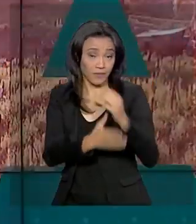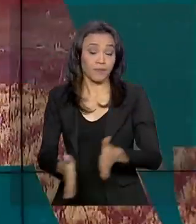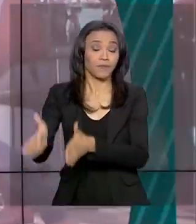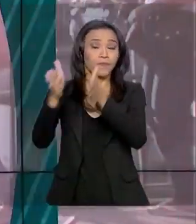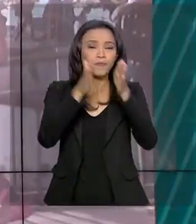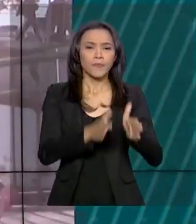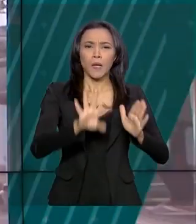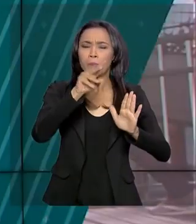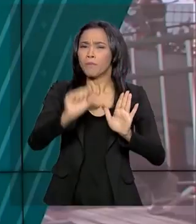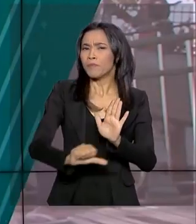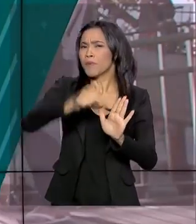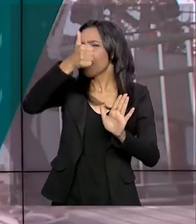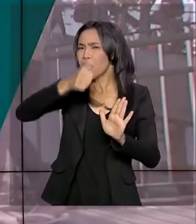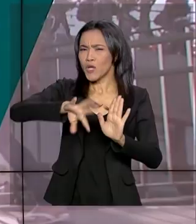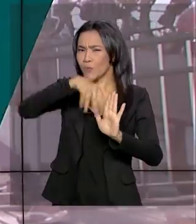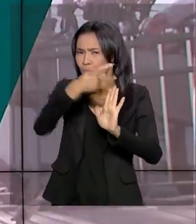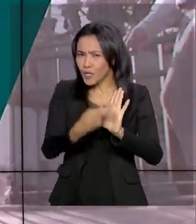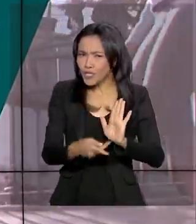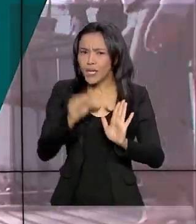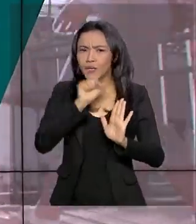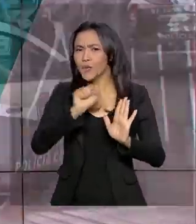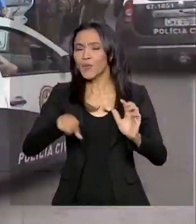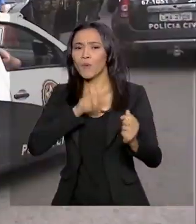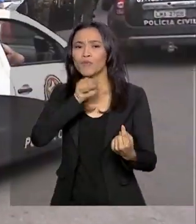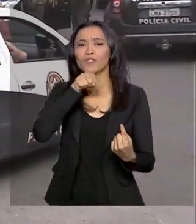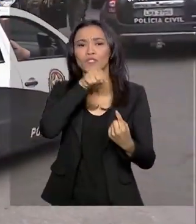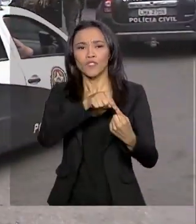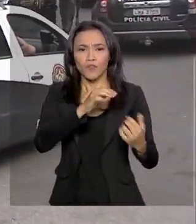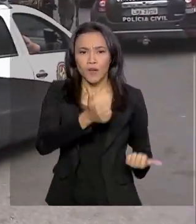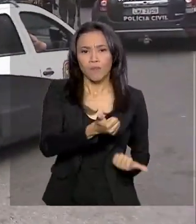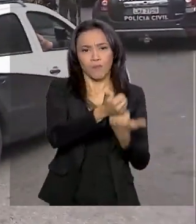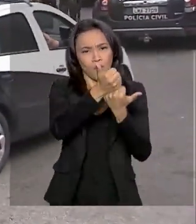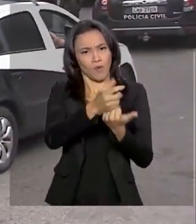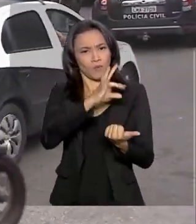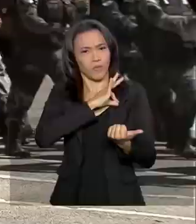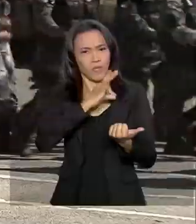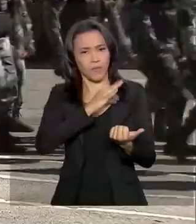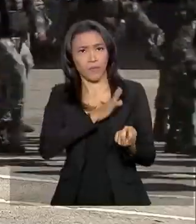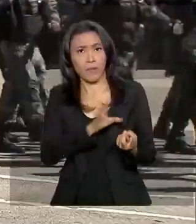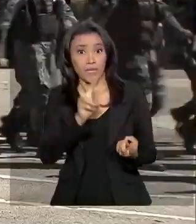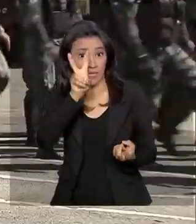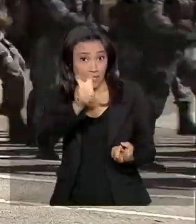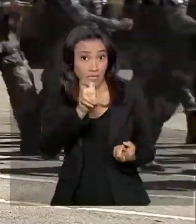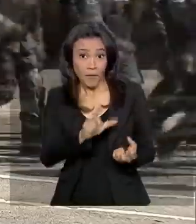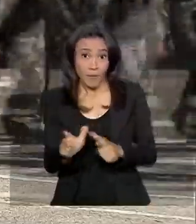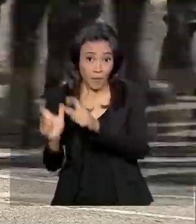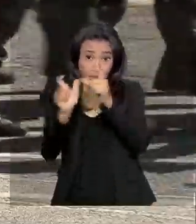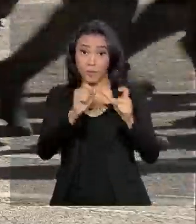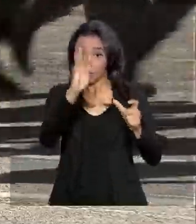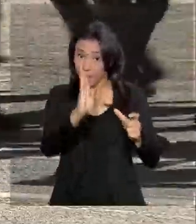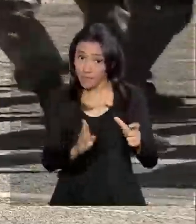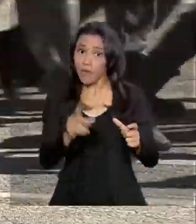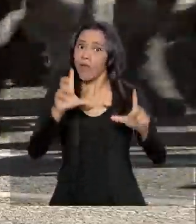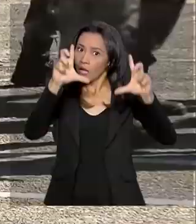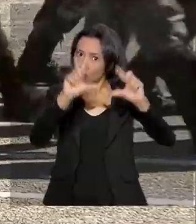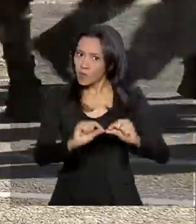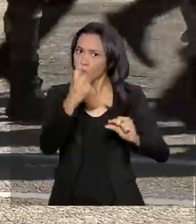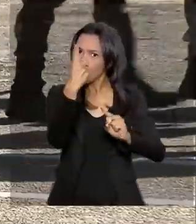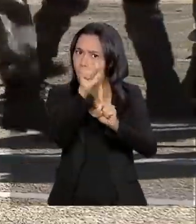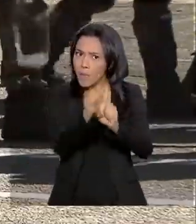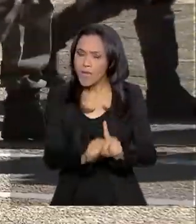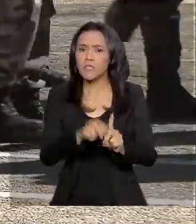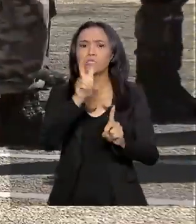Projeto Piloto em Frente Brasil, que reforçou o policiamento em cinco cidades do país, conseguiu reduzir em menos de um mês